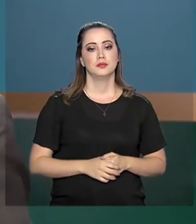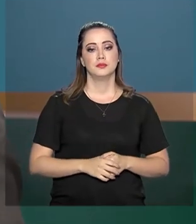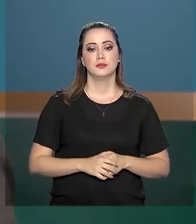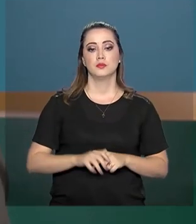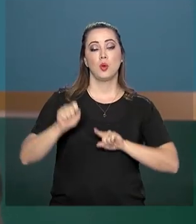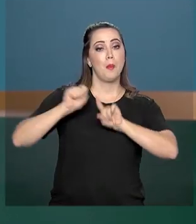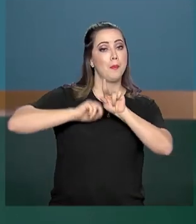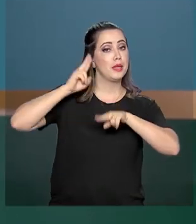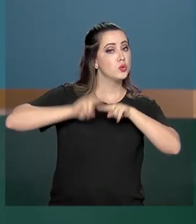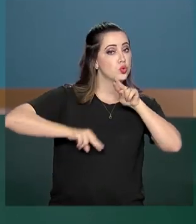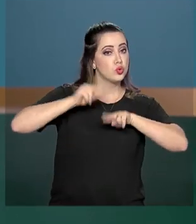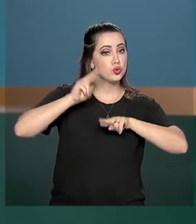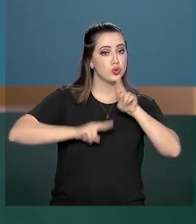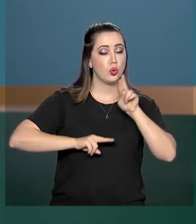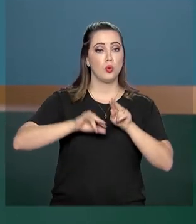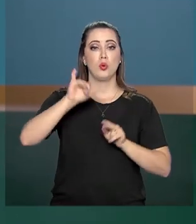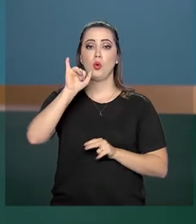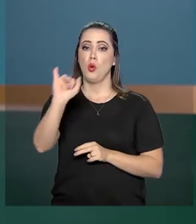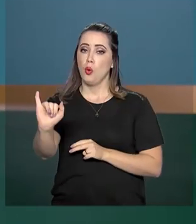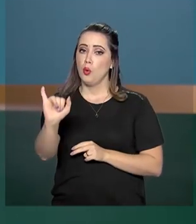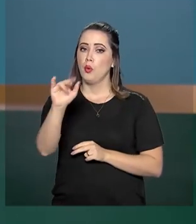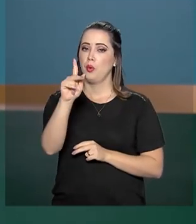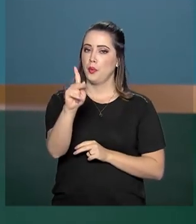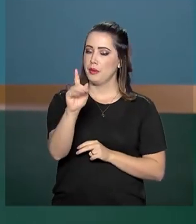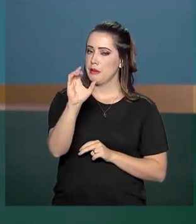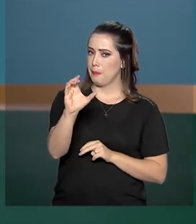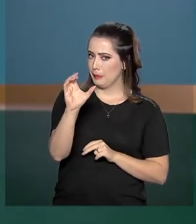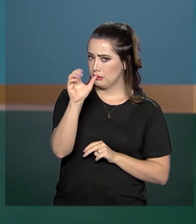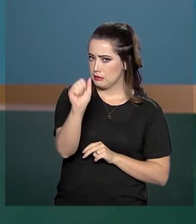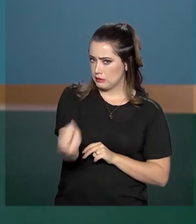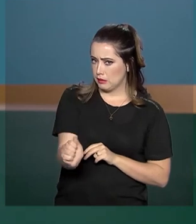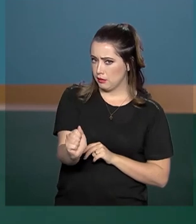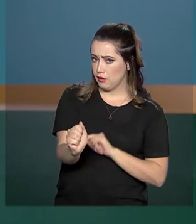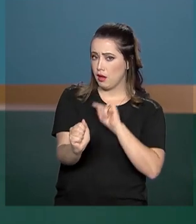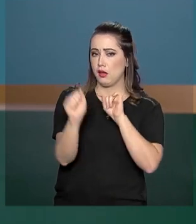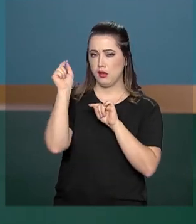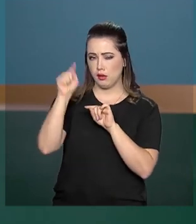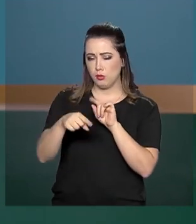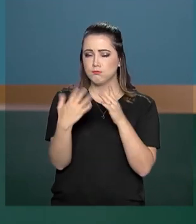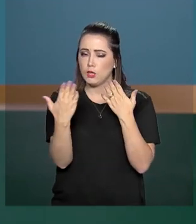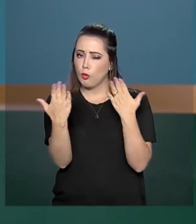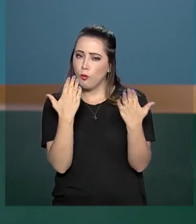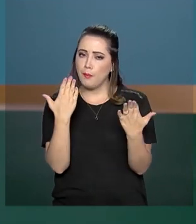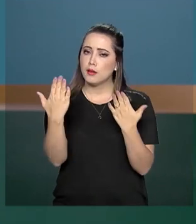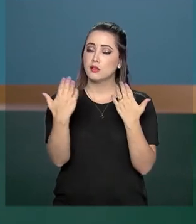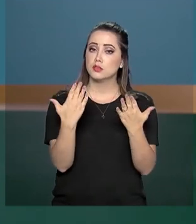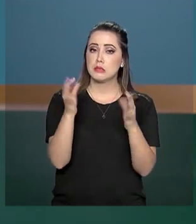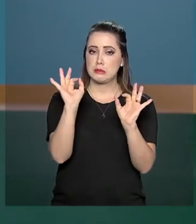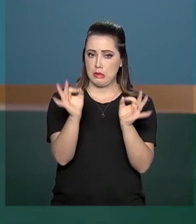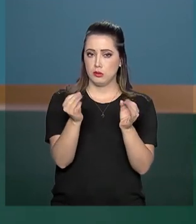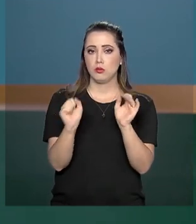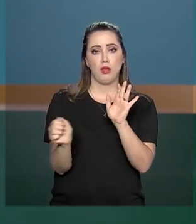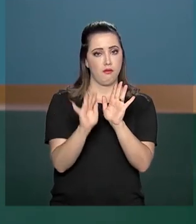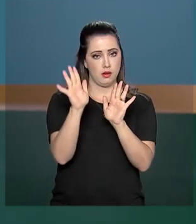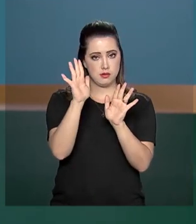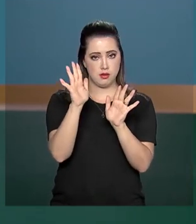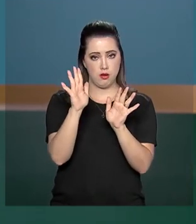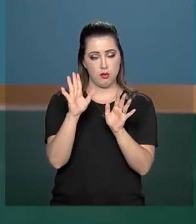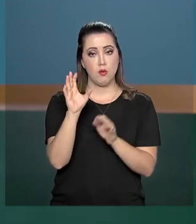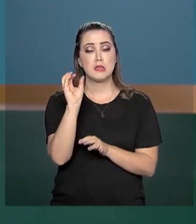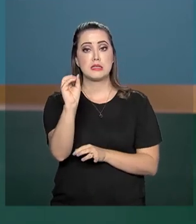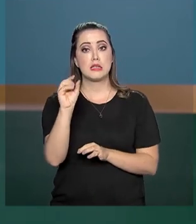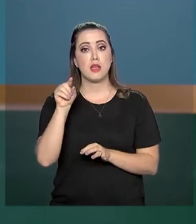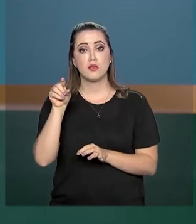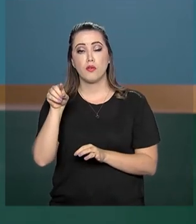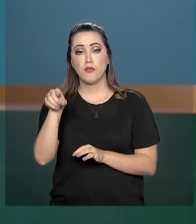No mês de junho, o Índice Nacional de Preços ao Consumidor Amplo, o IPCA, que é o termômetro oficial da inflação, ficou em